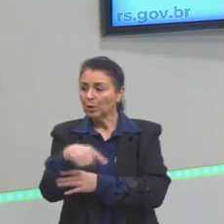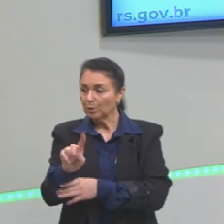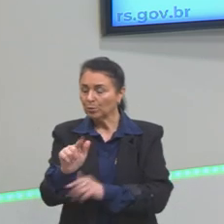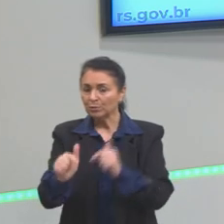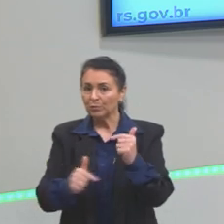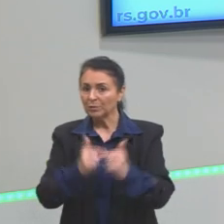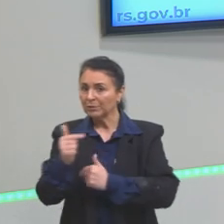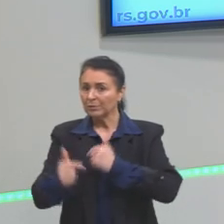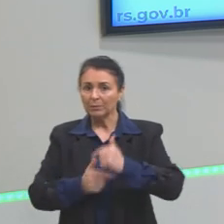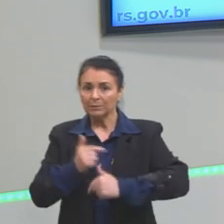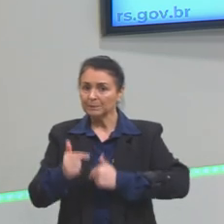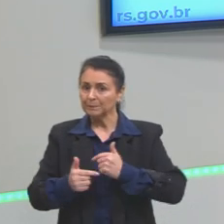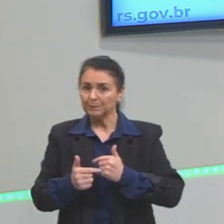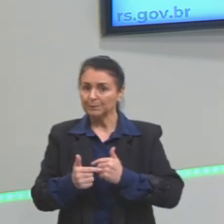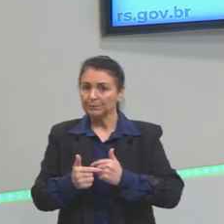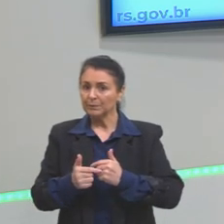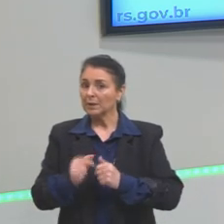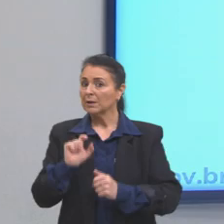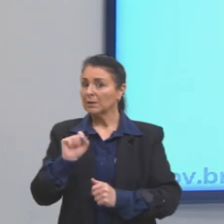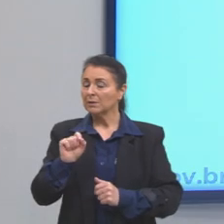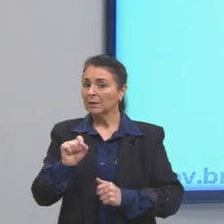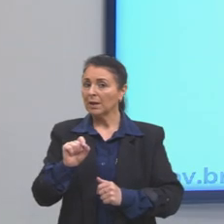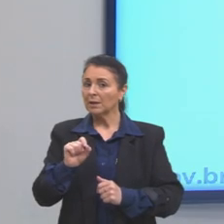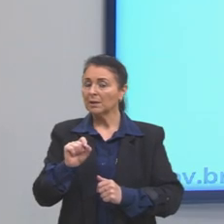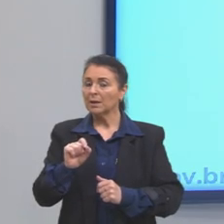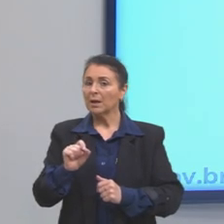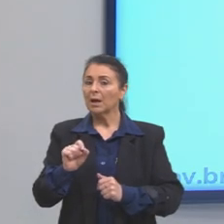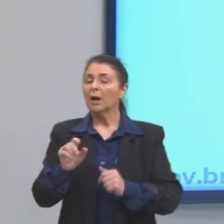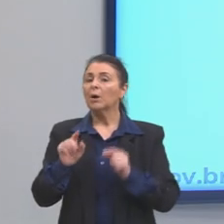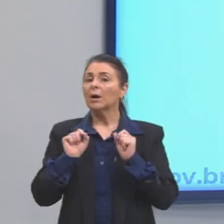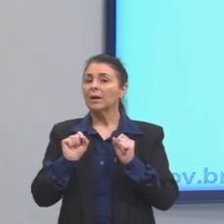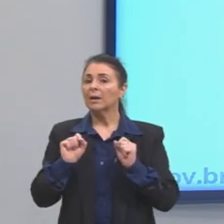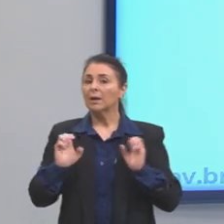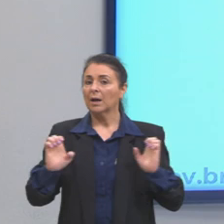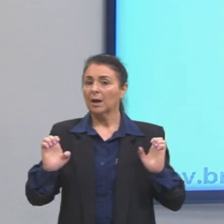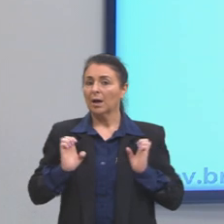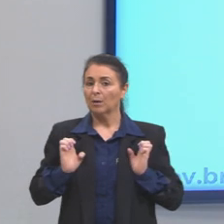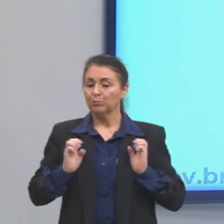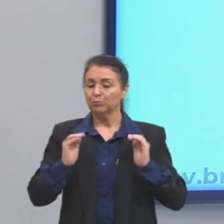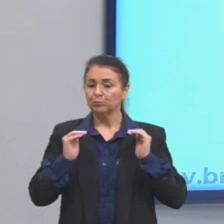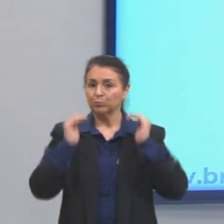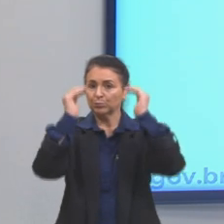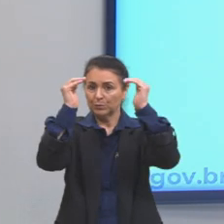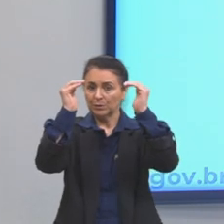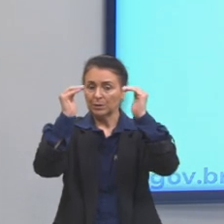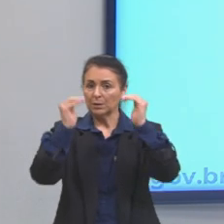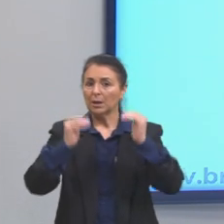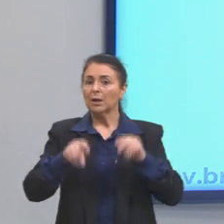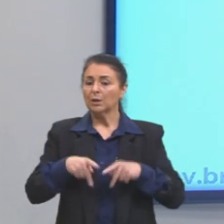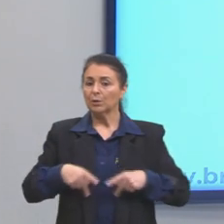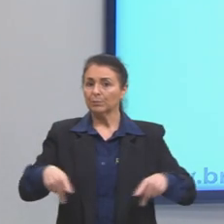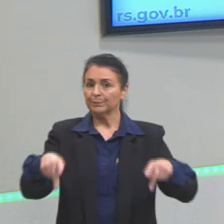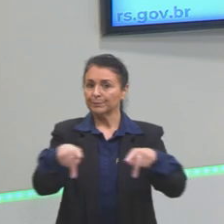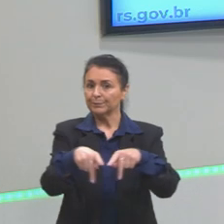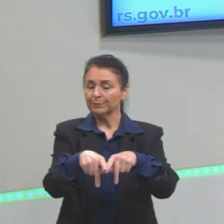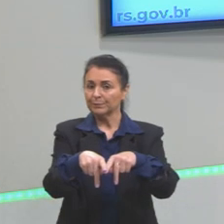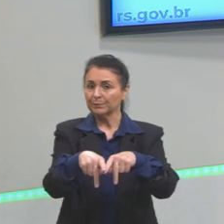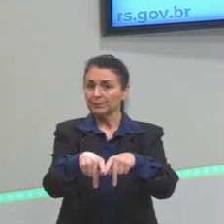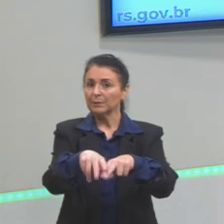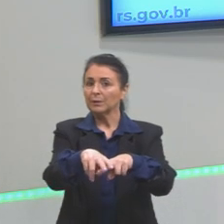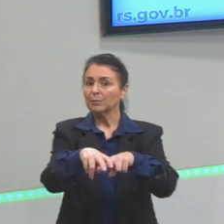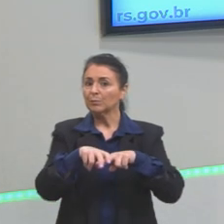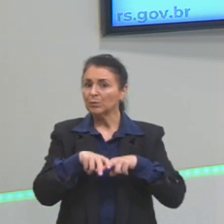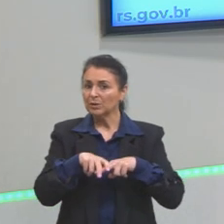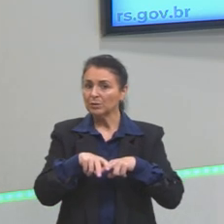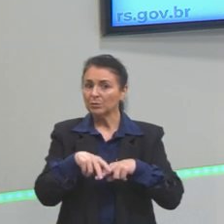donos do meio de produção, que são a burguesia e o proletariado. Por isso que Marx defendia uma sociedade